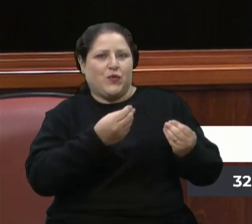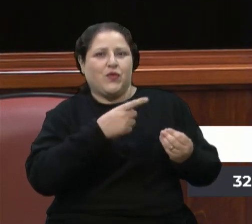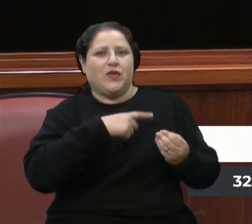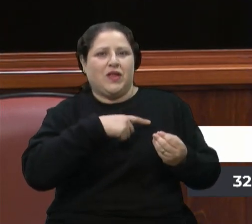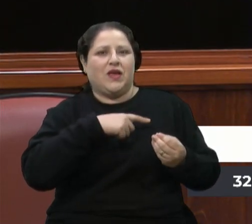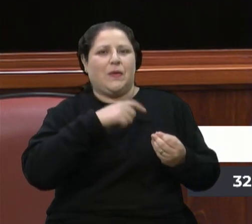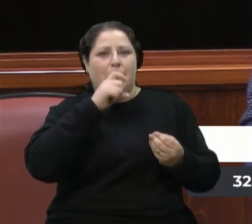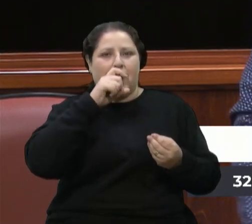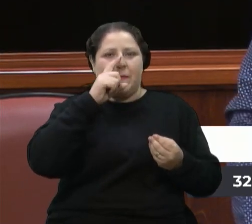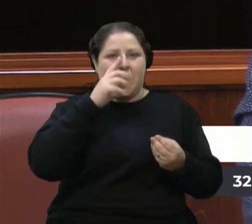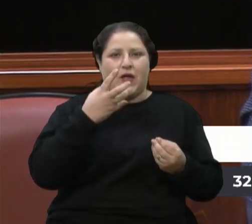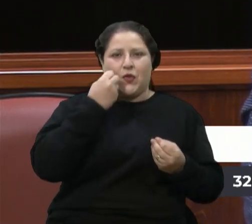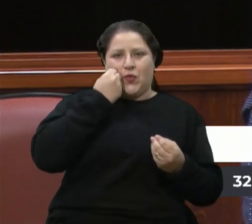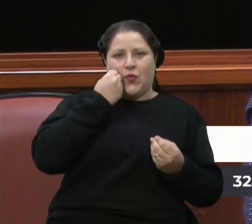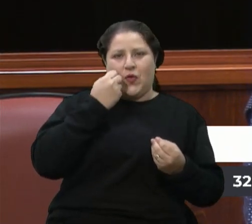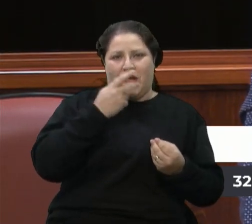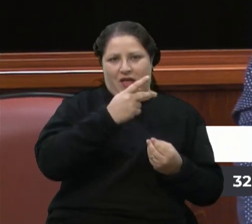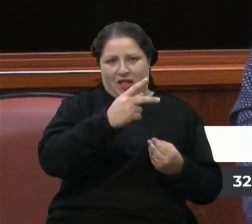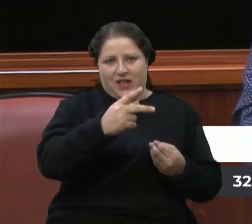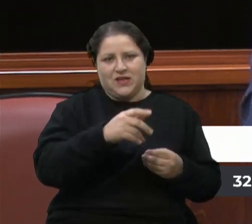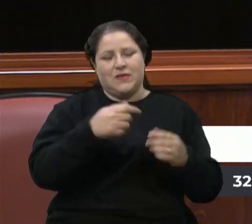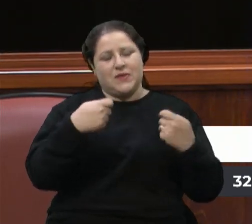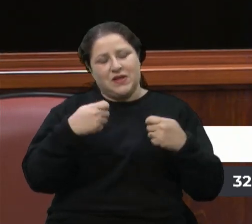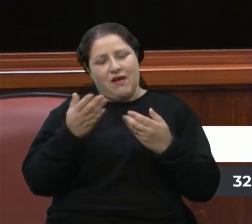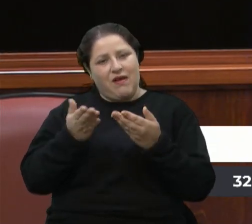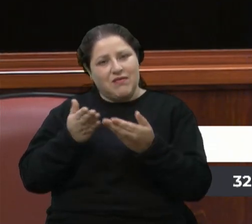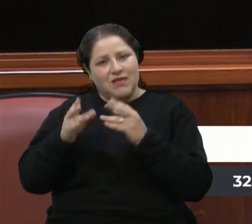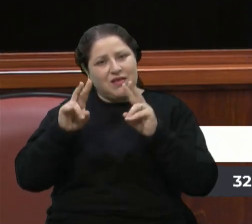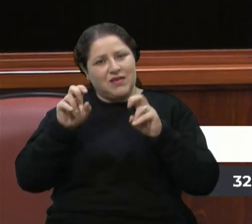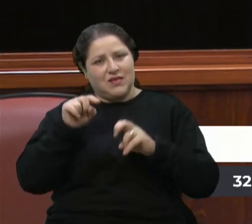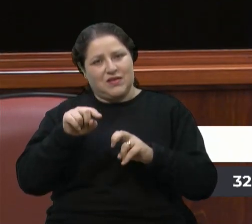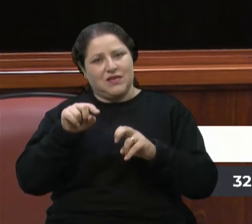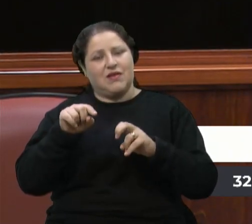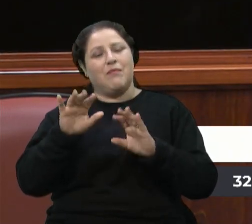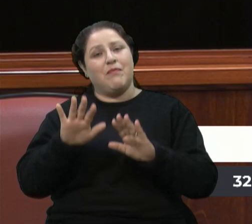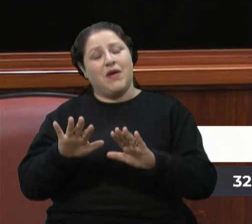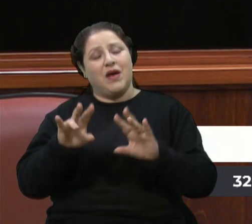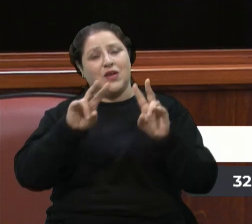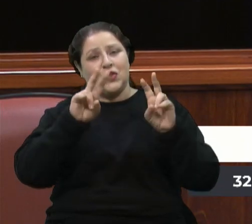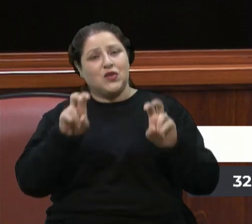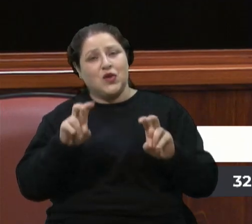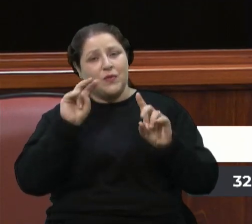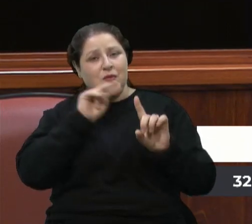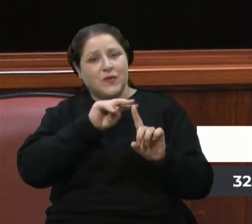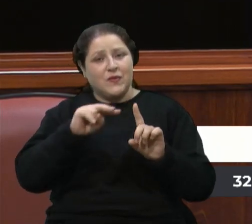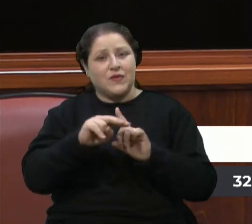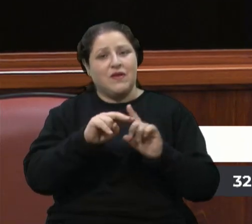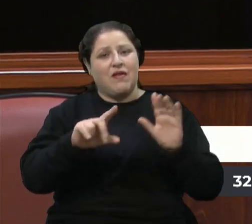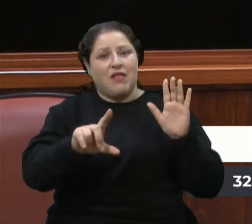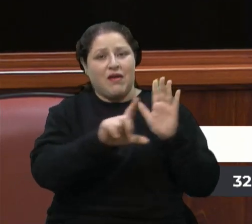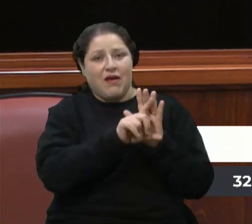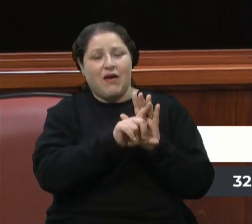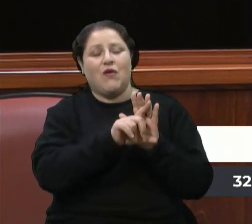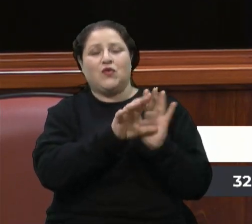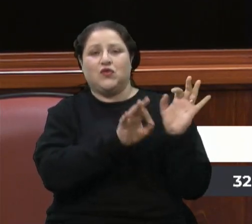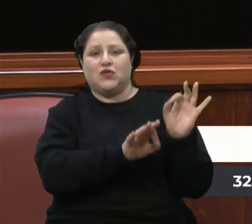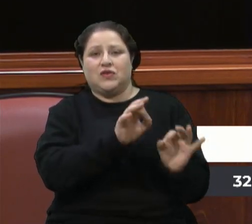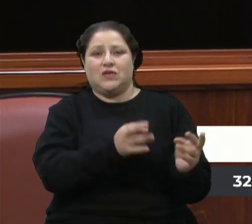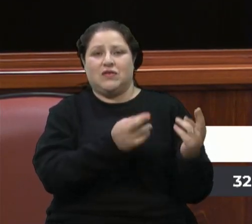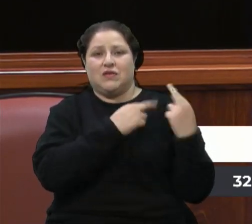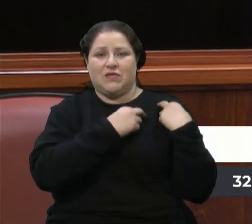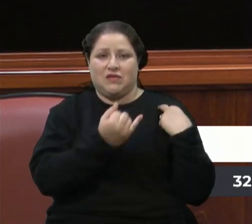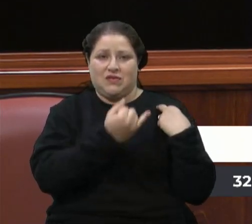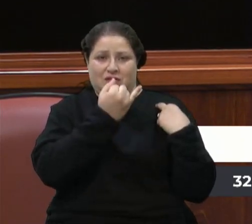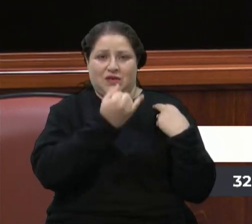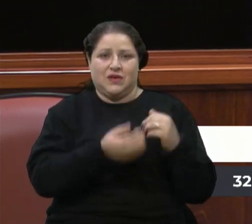então nós precisamos trabalhar com essas questões também, mas do ponto de vista legal, a importância e responsabilidade que o judiciário tem, né,